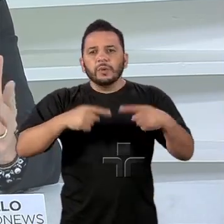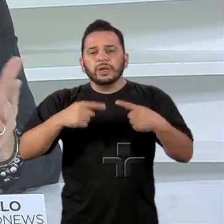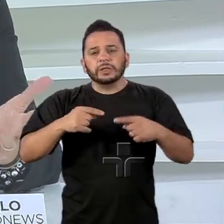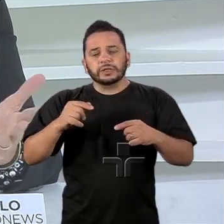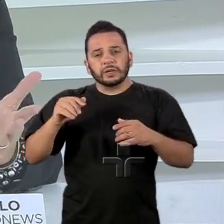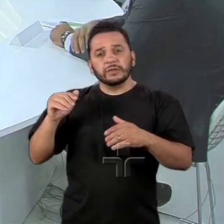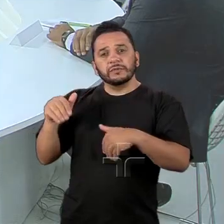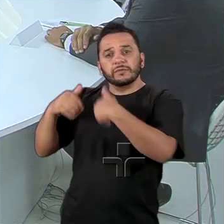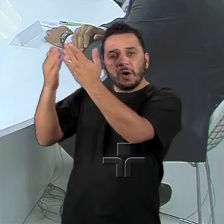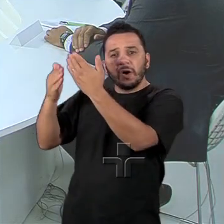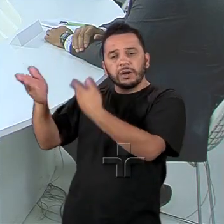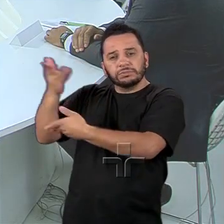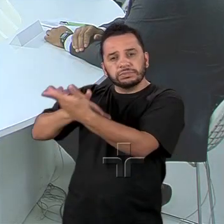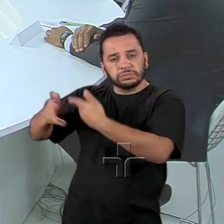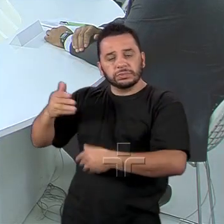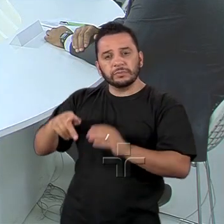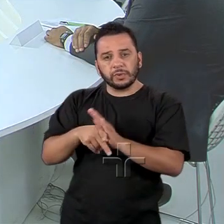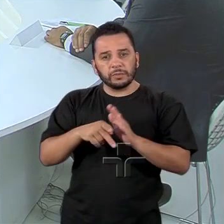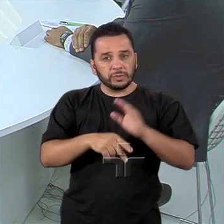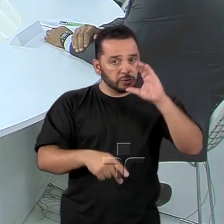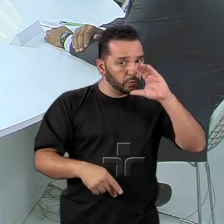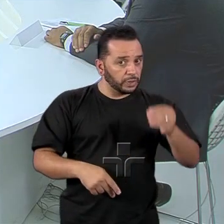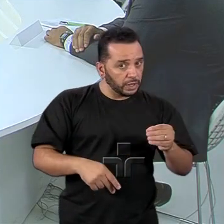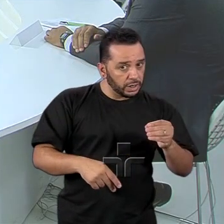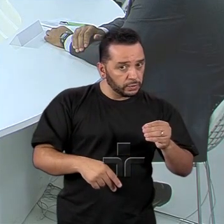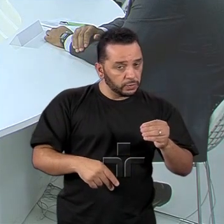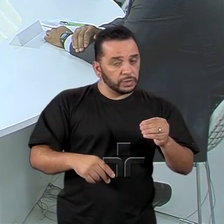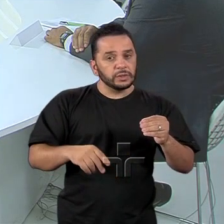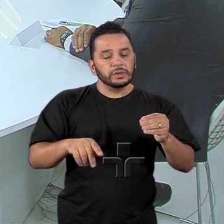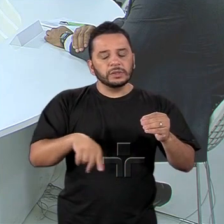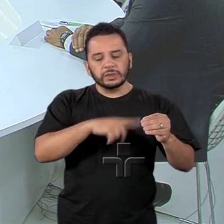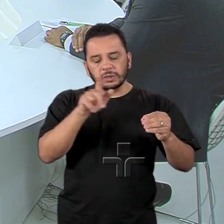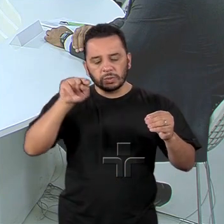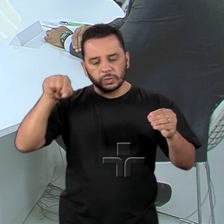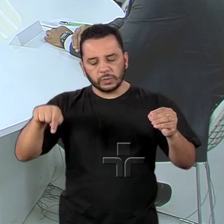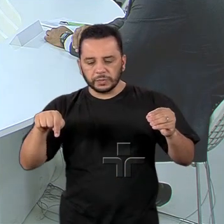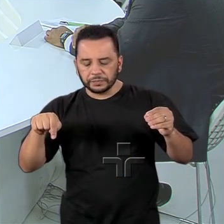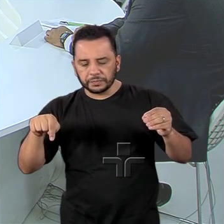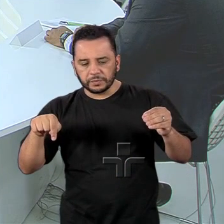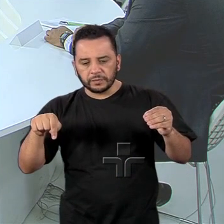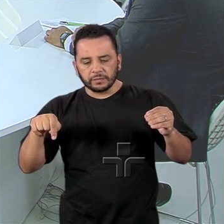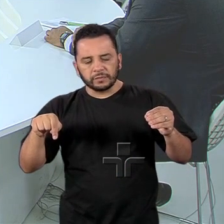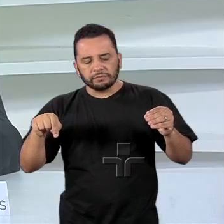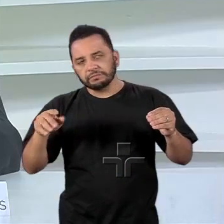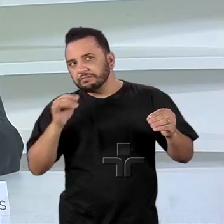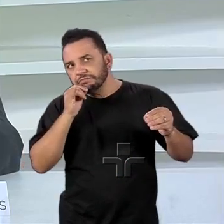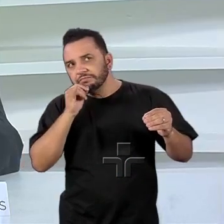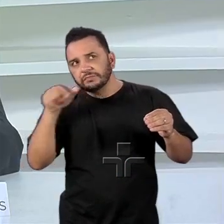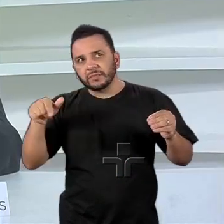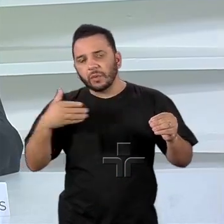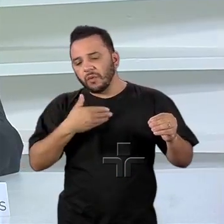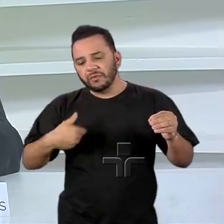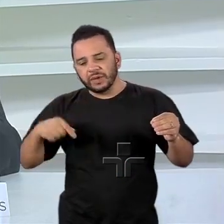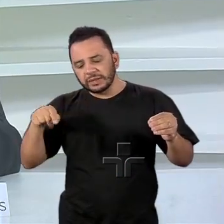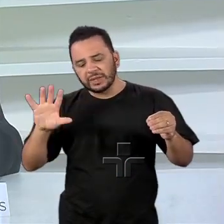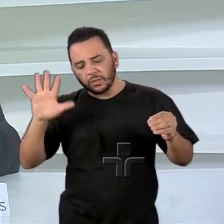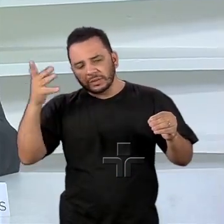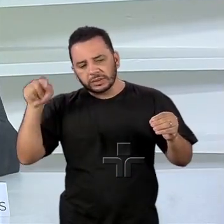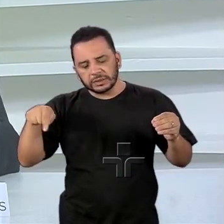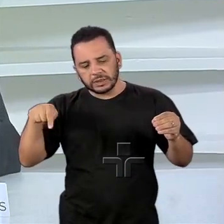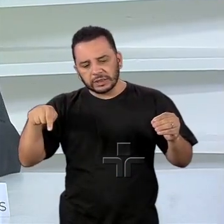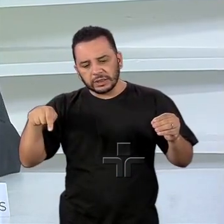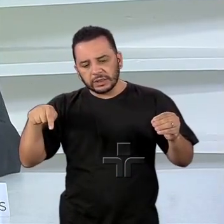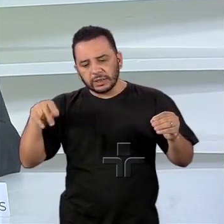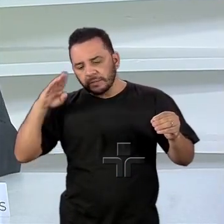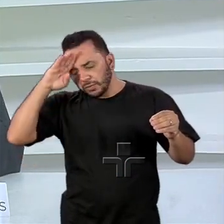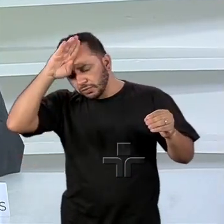do PSDB e uma política externa, pelo que você leu até agora, de um governo eventual, se acontecer, Jair